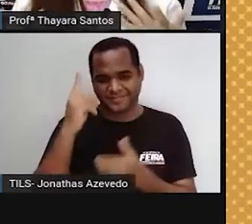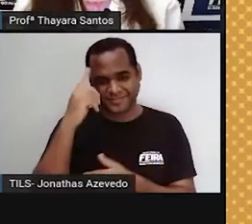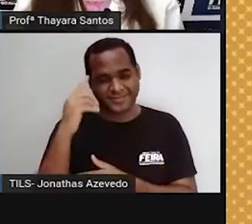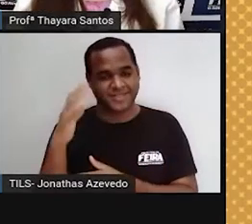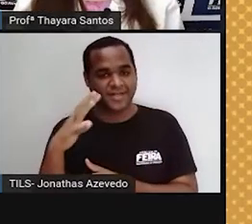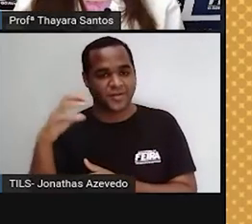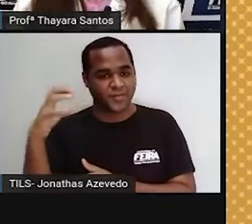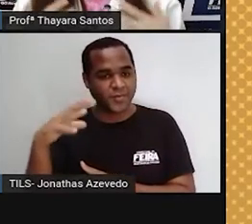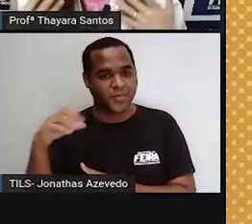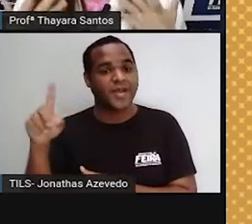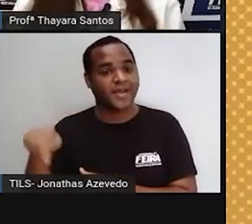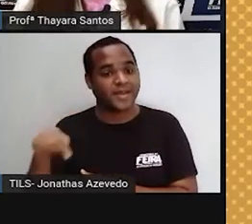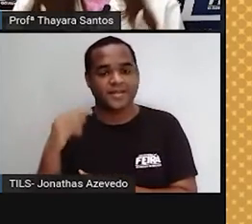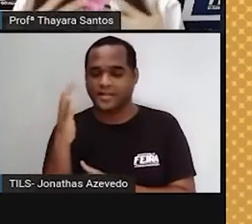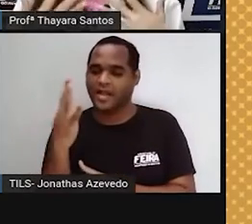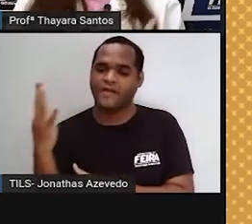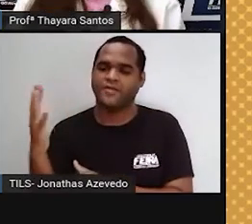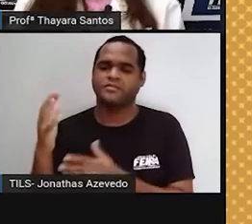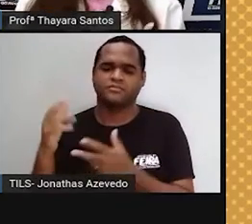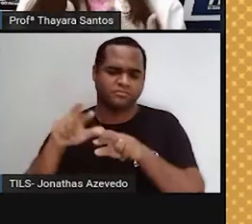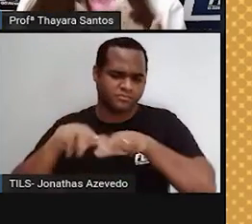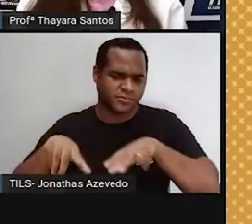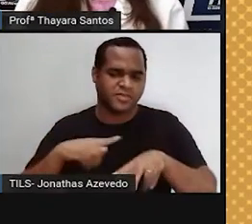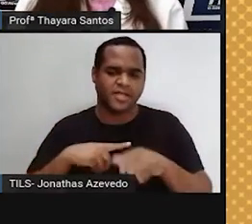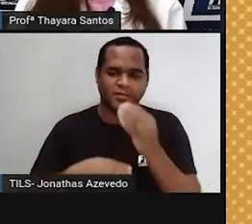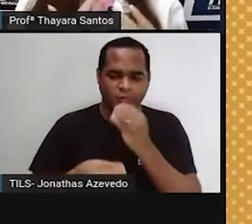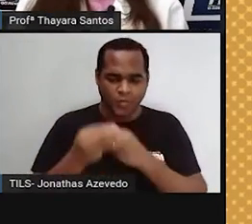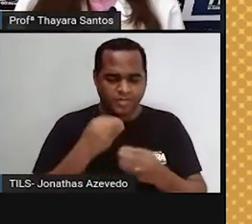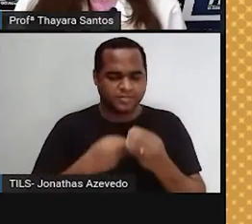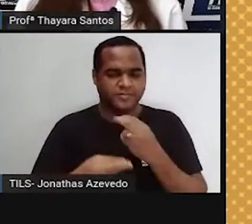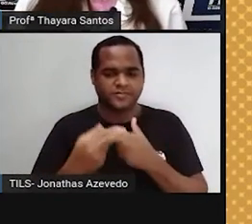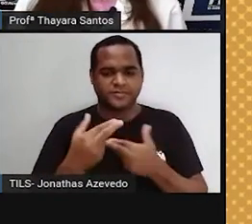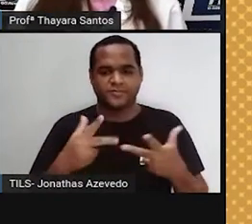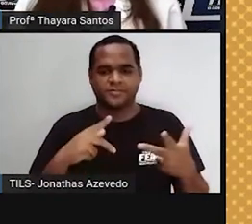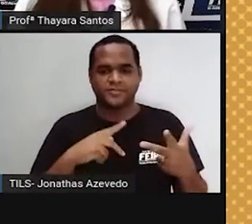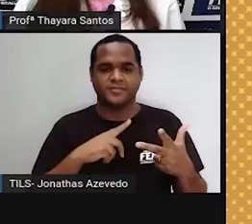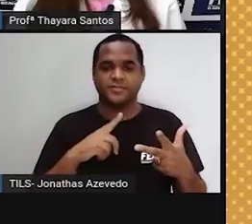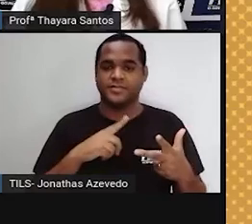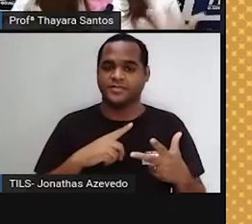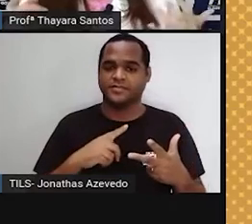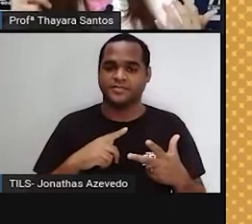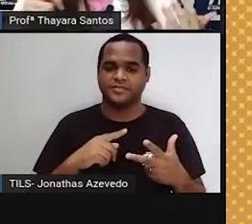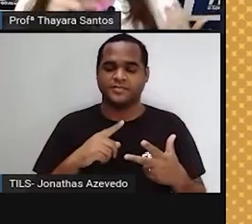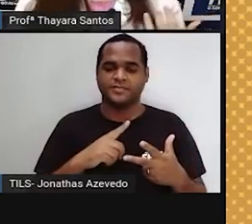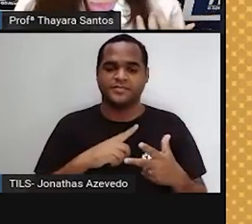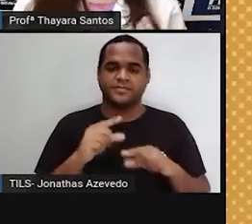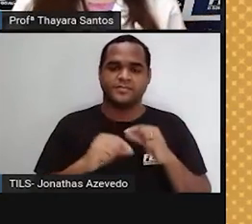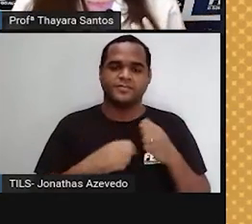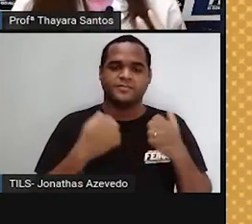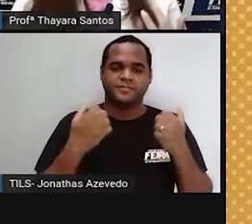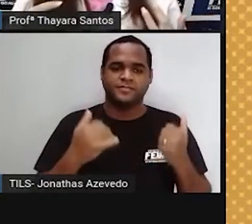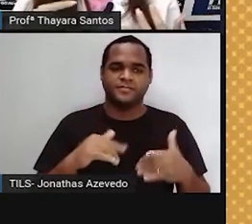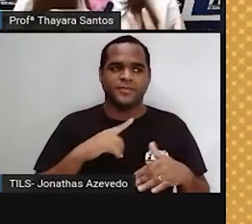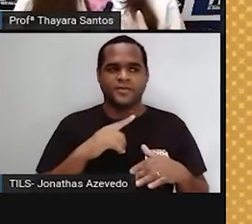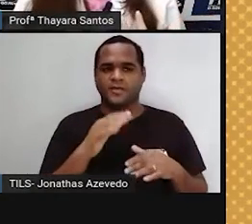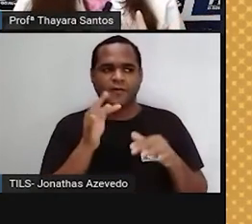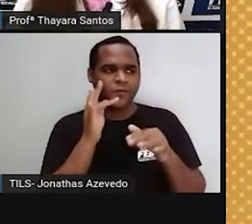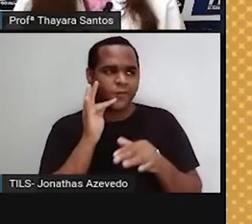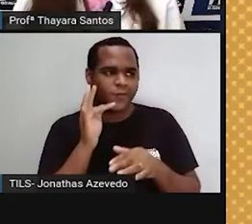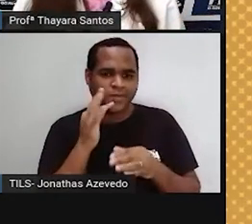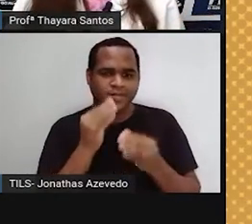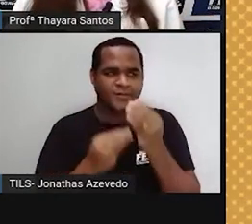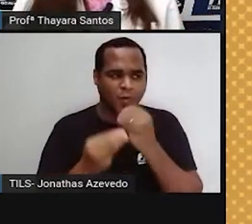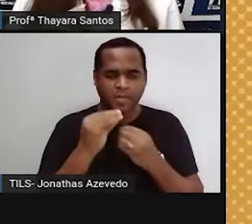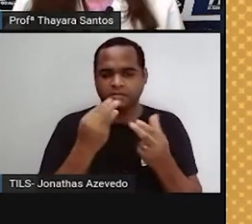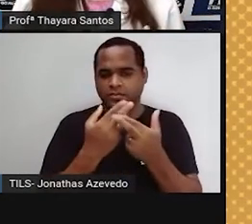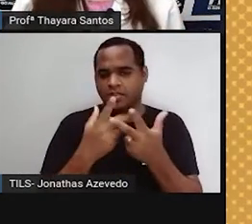planta se mantém viva. E muitos dos alimentos que a gente consome, vem do reino vegetal, né? Então, se a gente come uma fruta, se a gente come